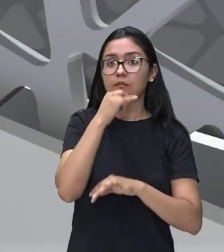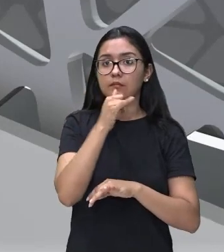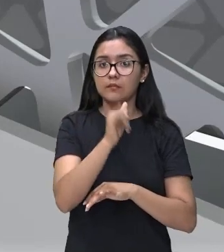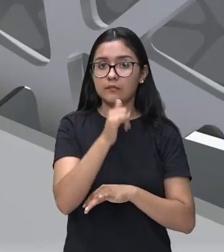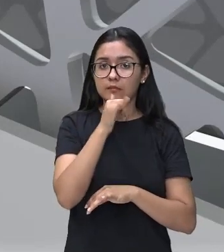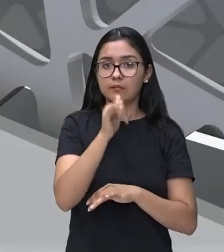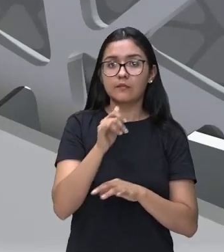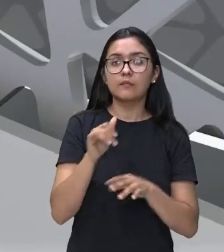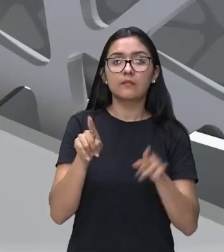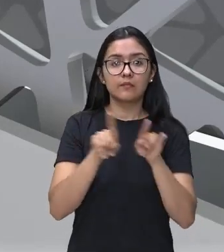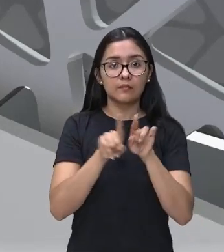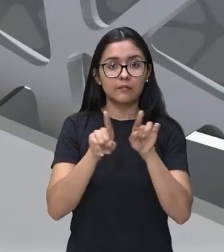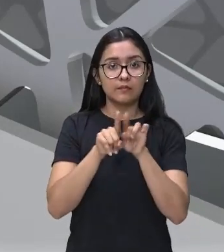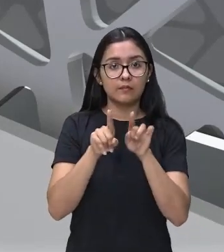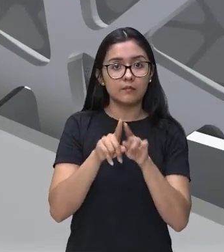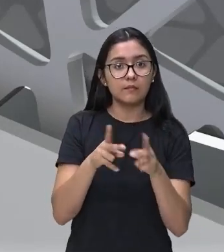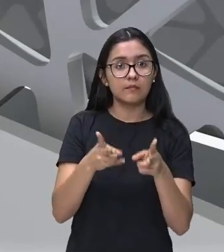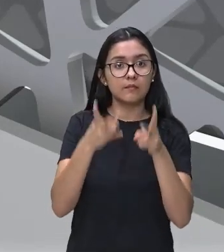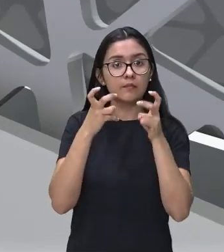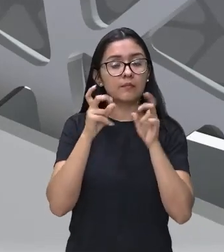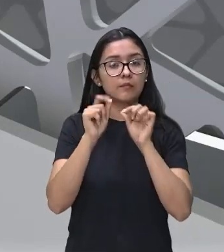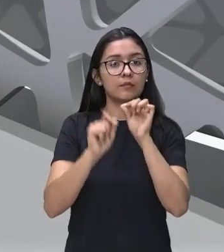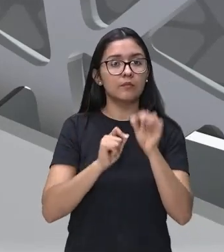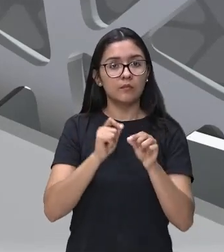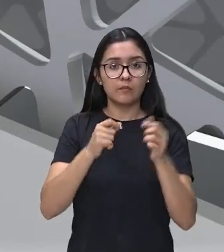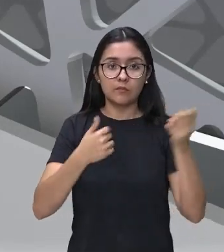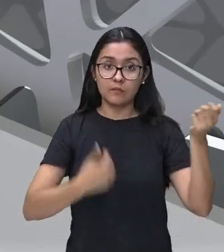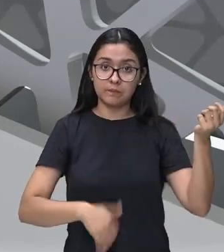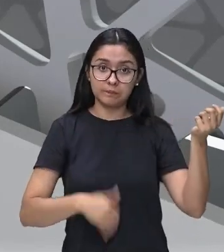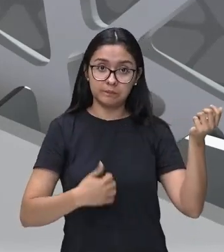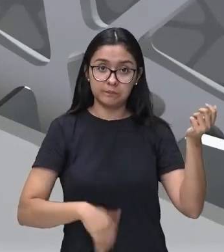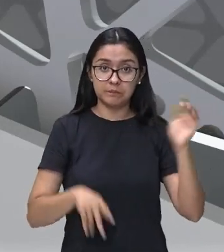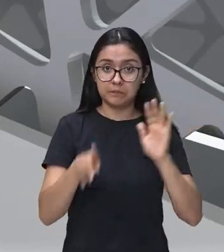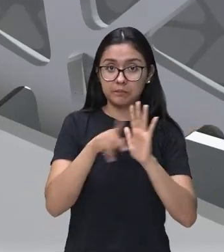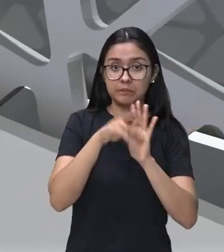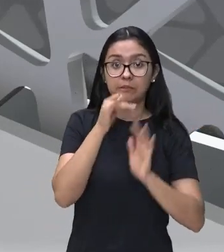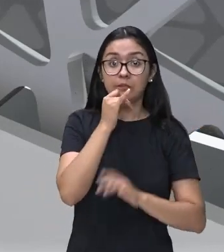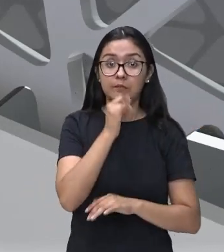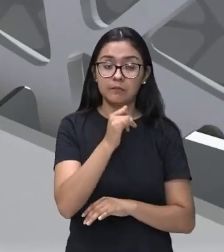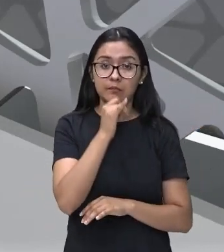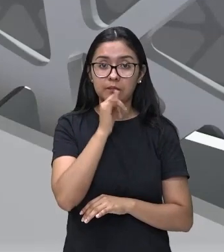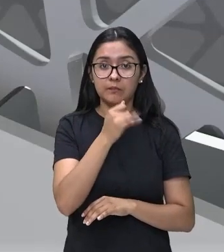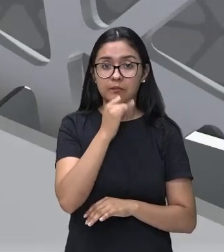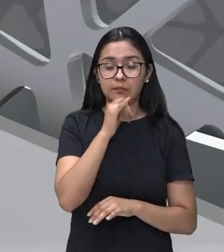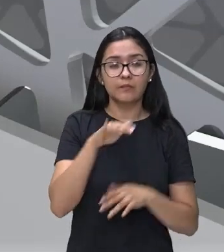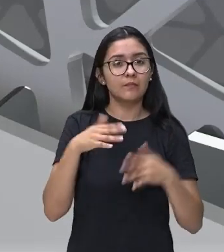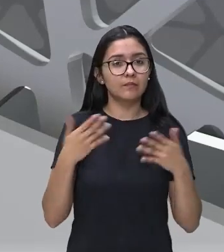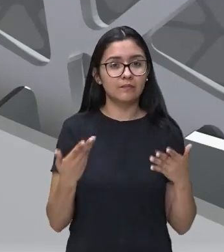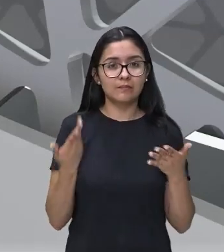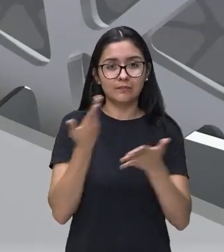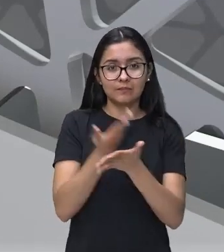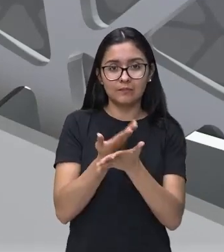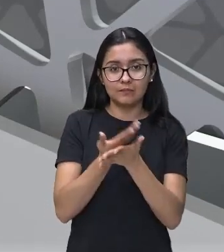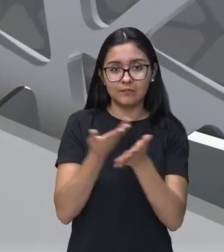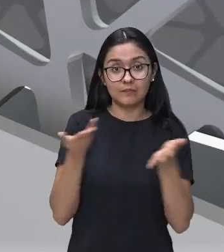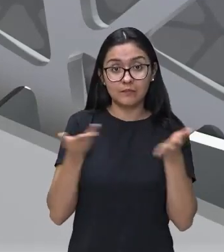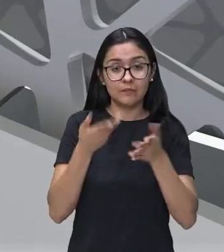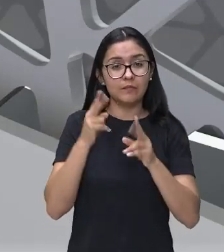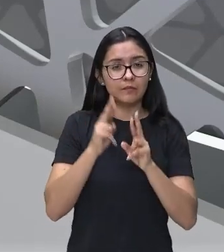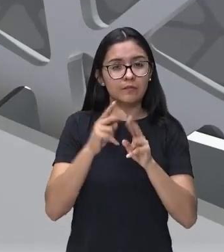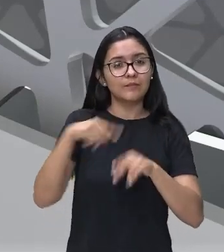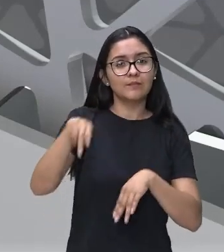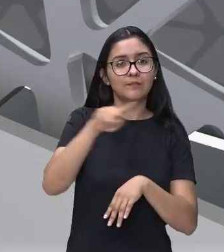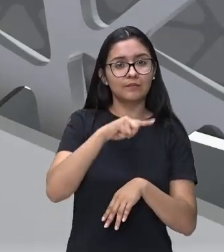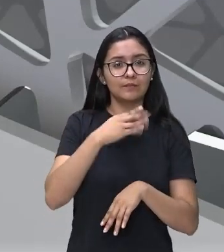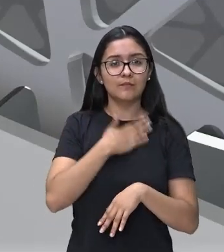observaram aí o órgão e a guitarra elétrica. Então, essa foi a nossa aula de hoje. Espero que tenham